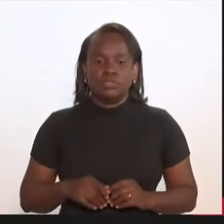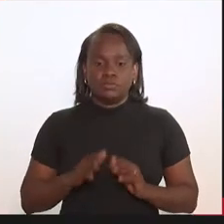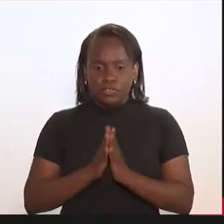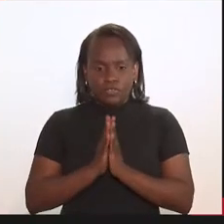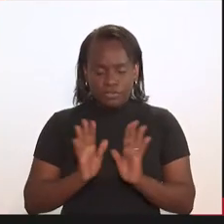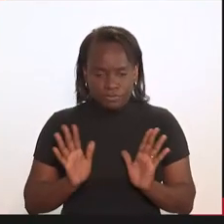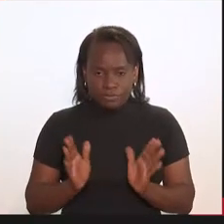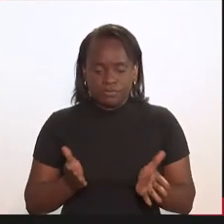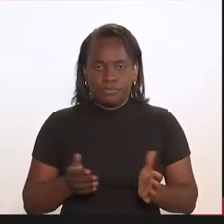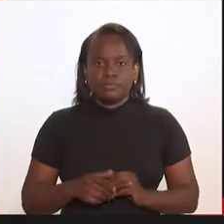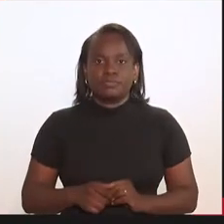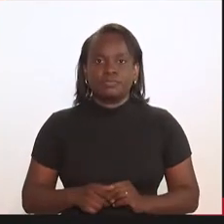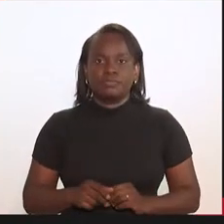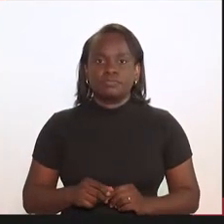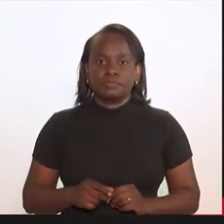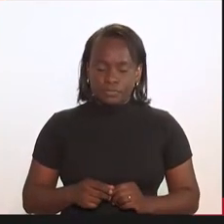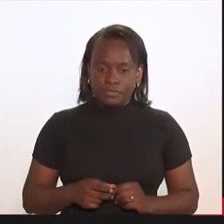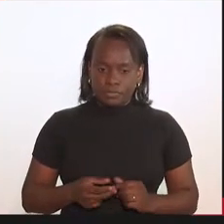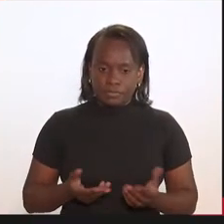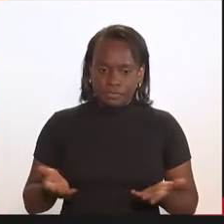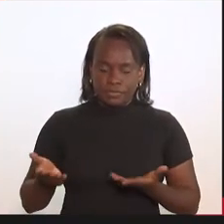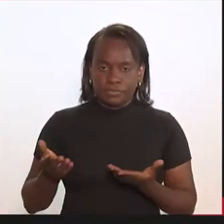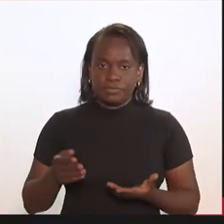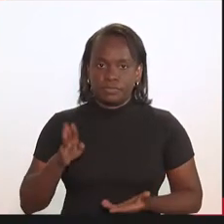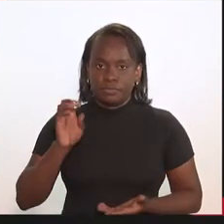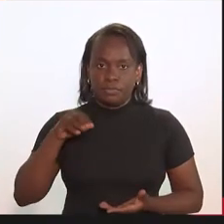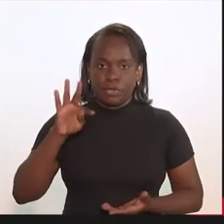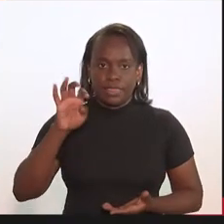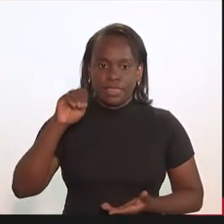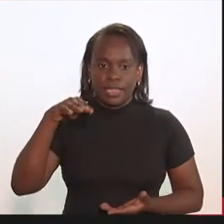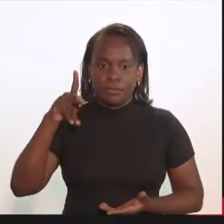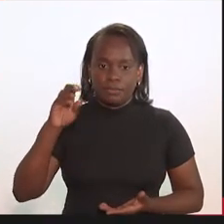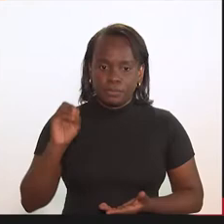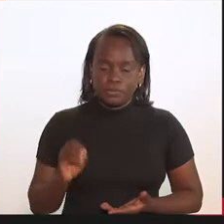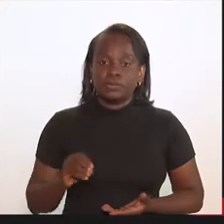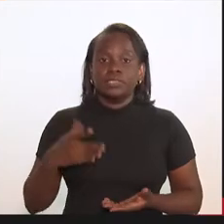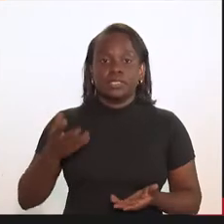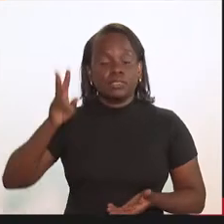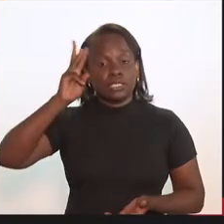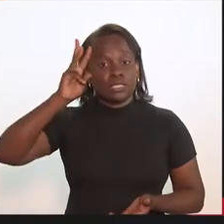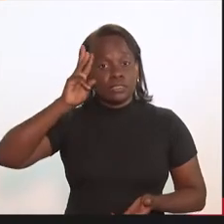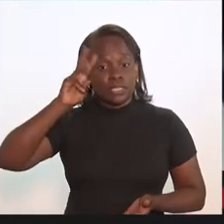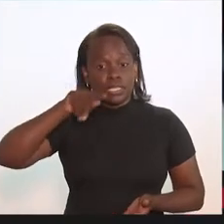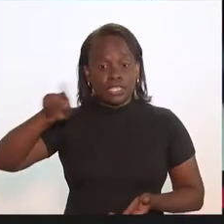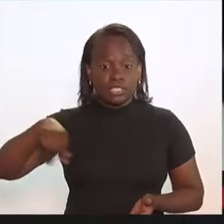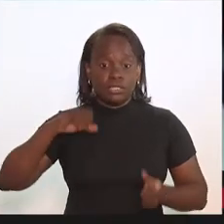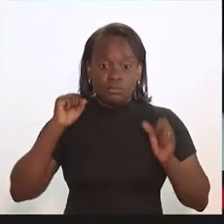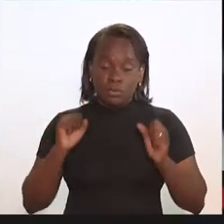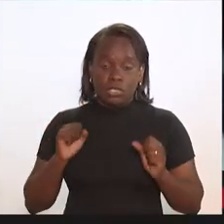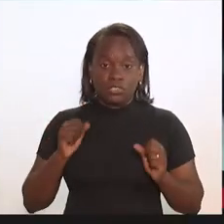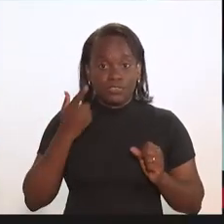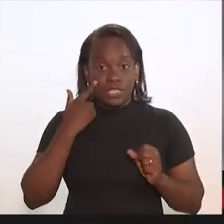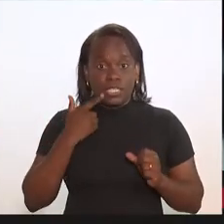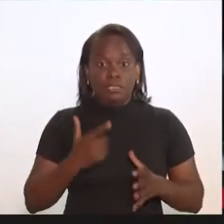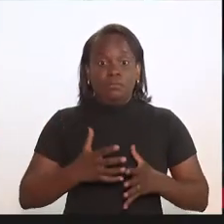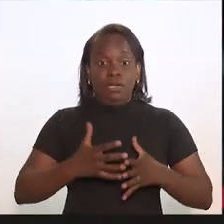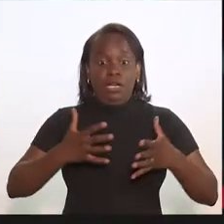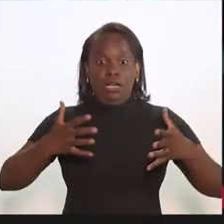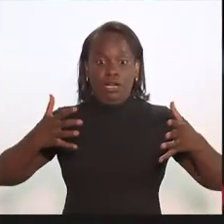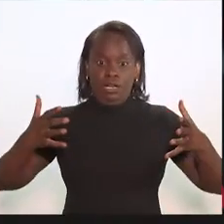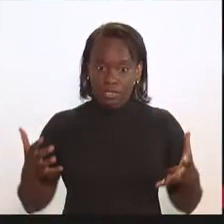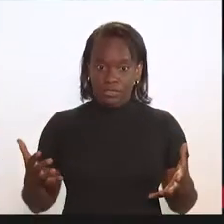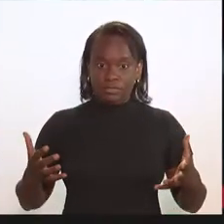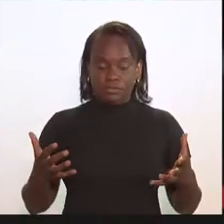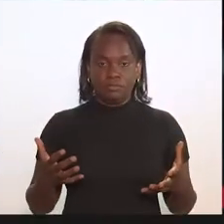por favor, não, por favor. Falar para o bom tempo. Na terça-feira, gente poderia ver o tamanho que vai